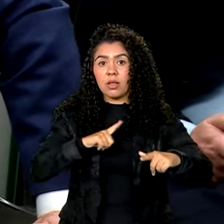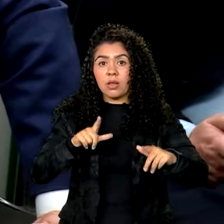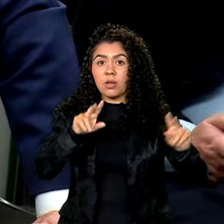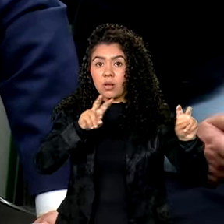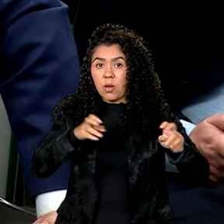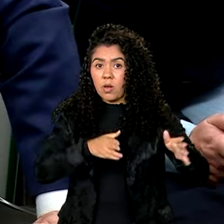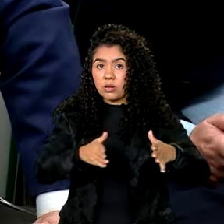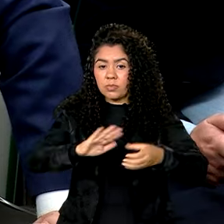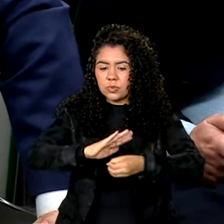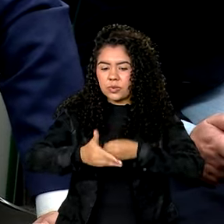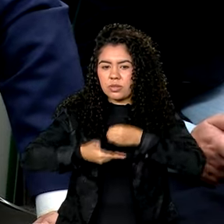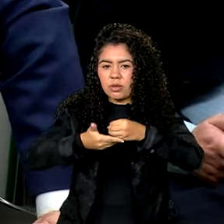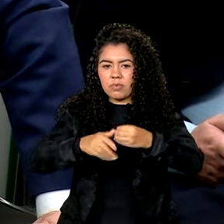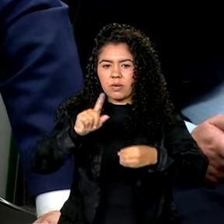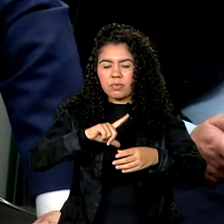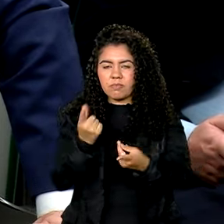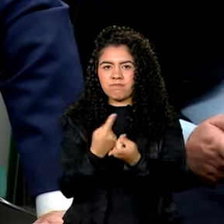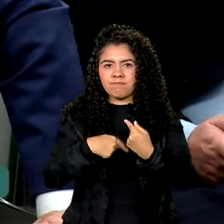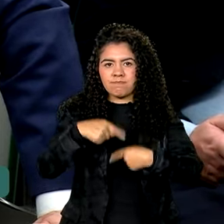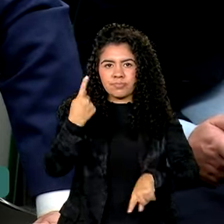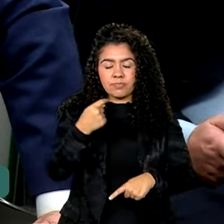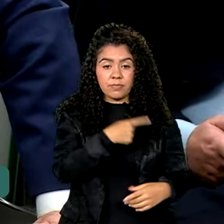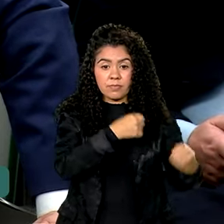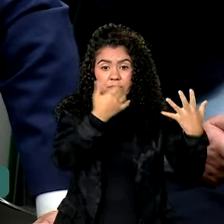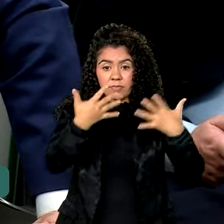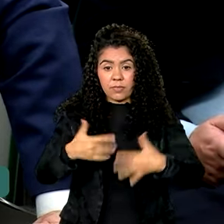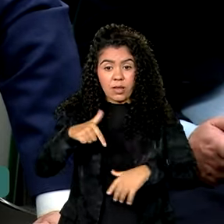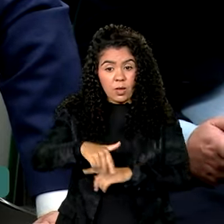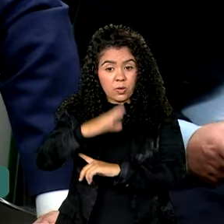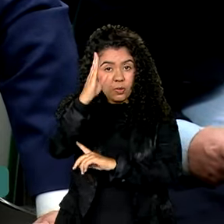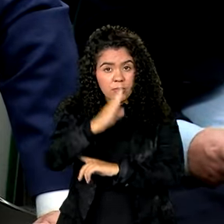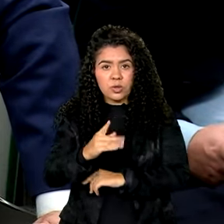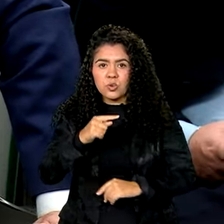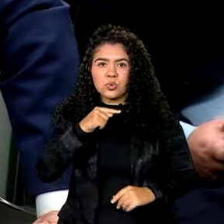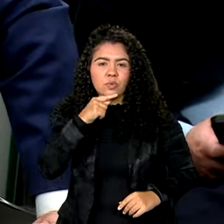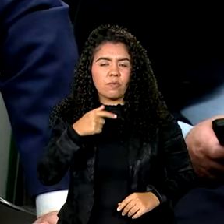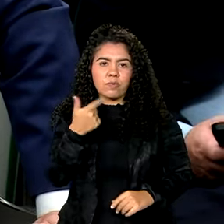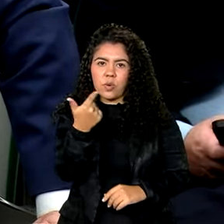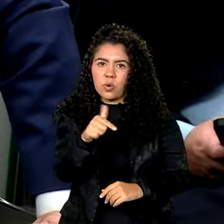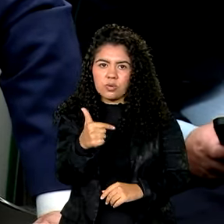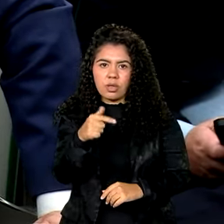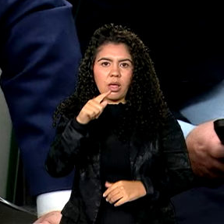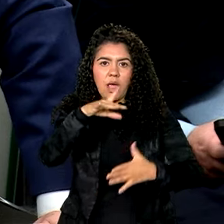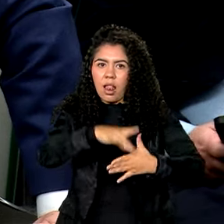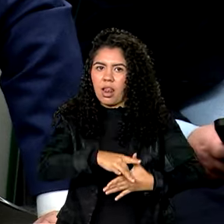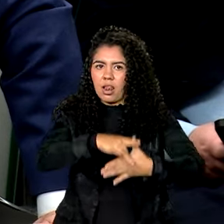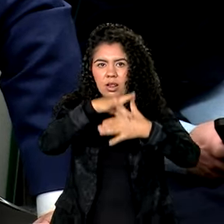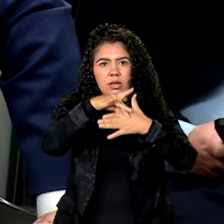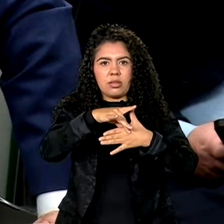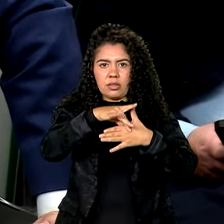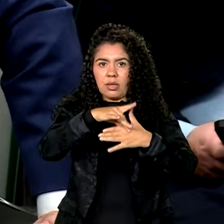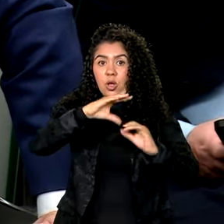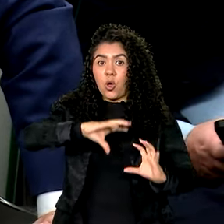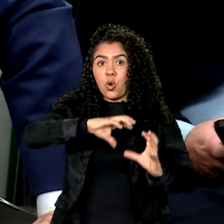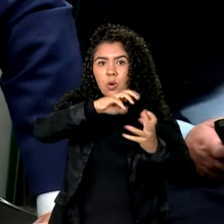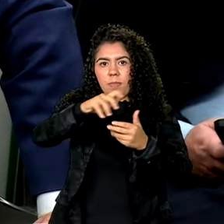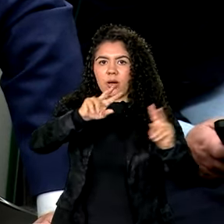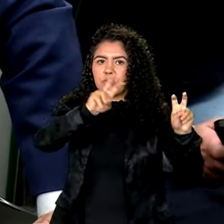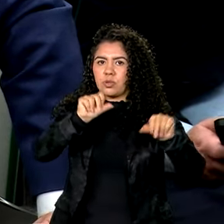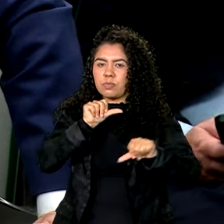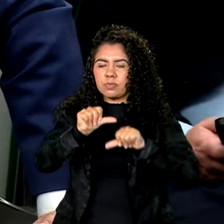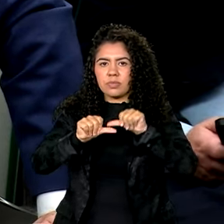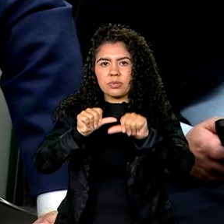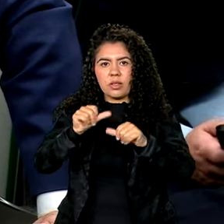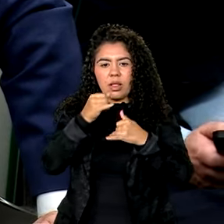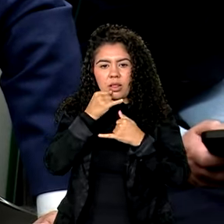gerar um país mais próspero. O Brasil, sem dúvida nenhuma, nessa área, é o líder global da transição energética. Uma matriz